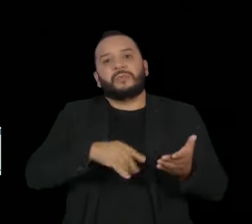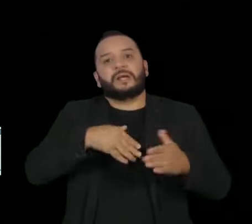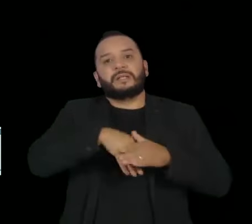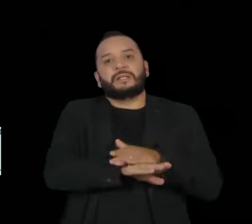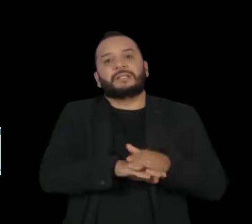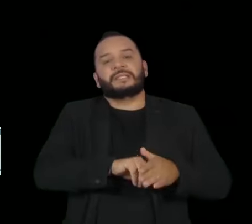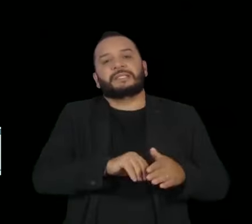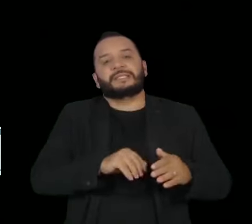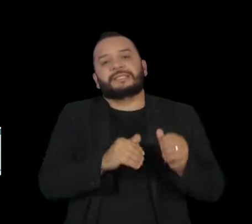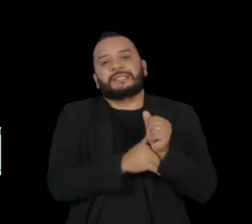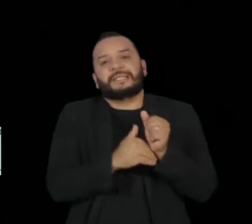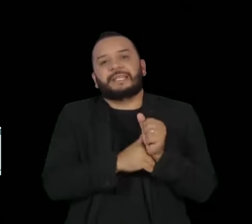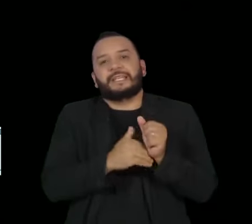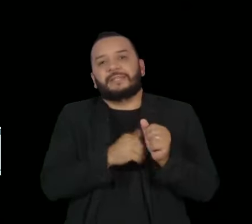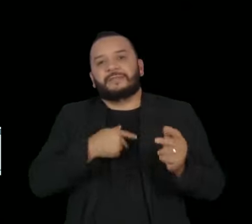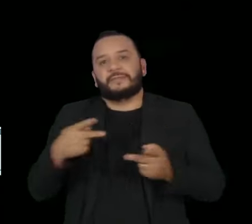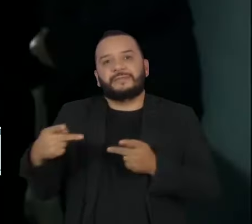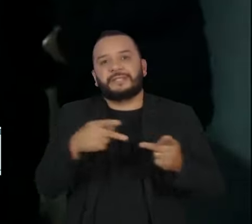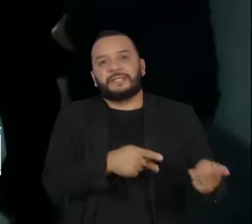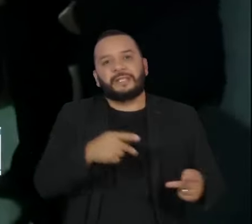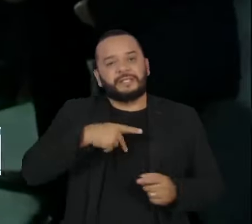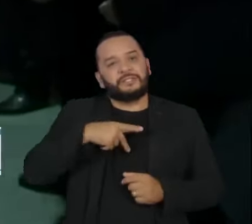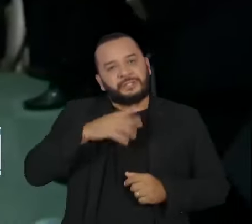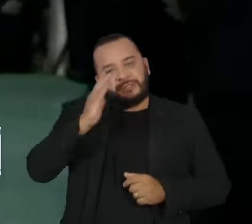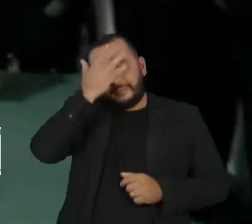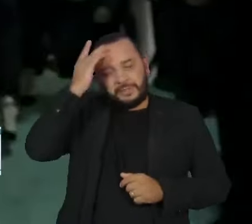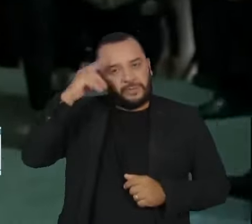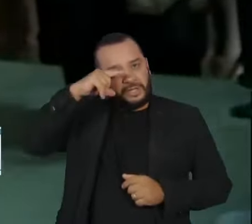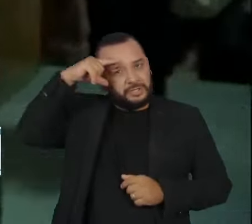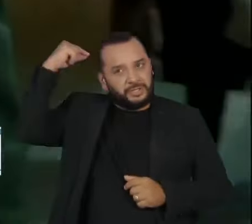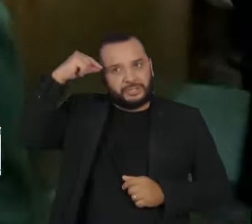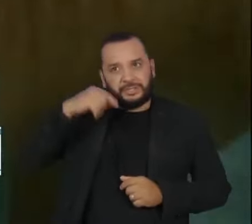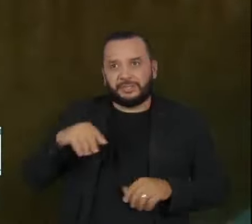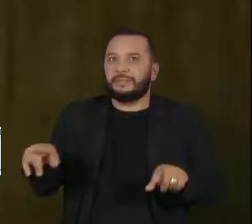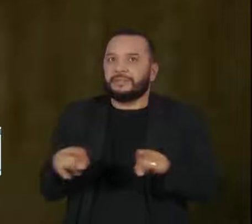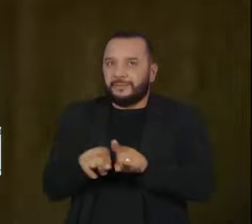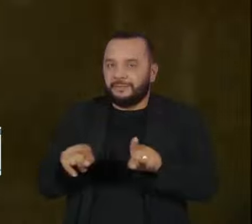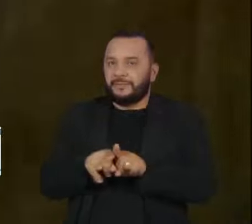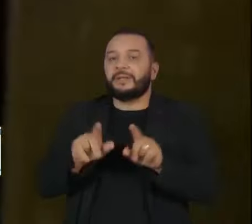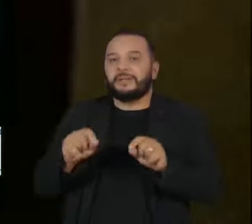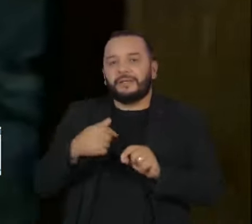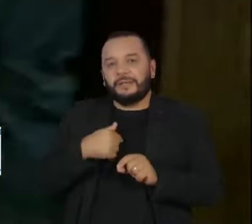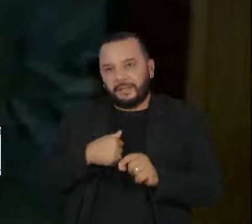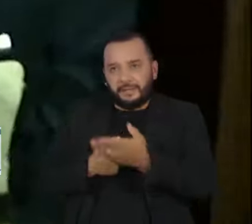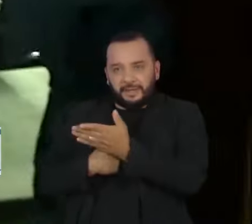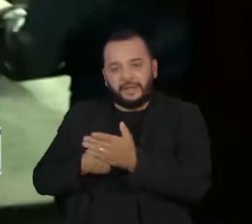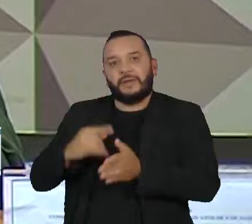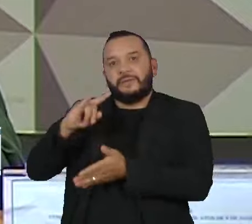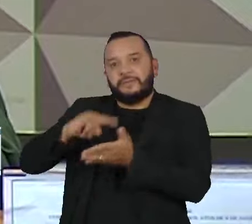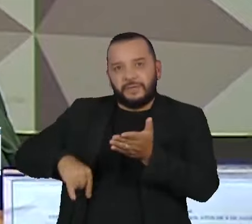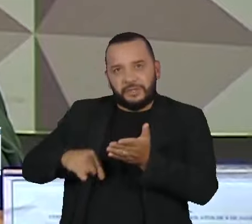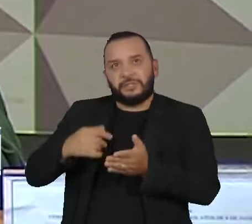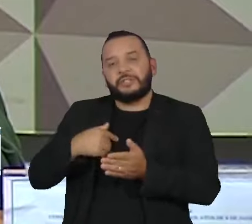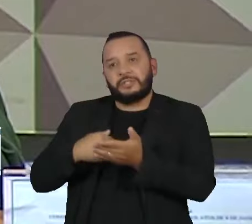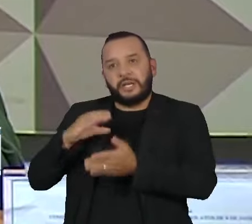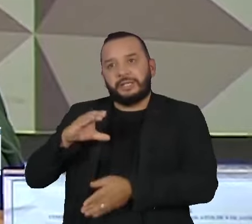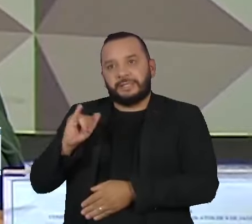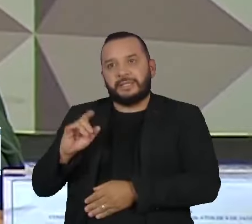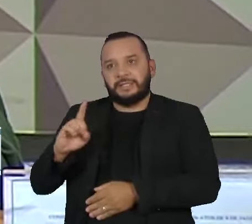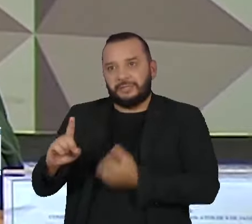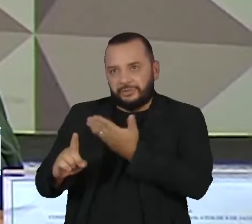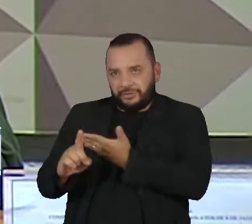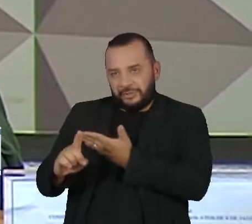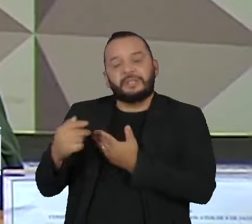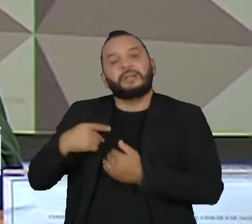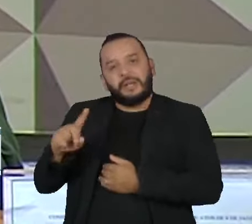lista dos visitantes da primeira-dama Janja. Também figura a ficha funcional do tenente-coronel Mauro Cid, ex-ajudante de